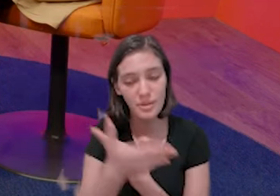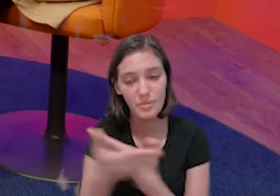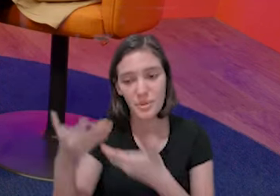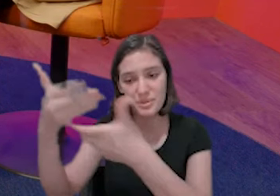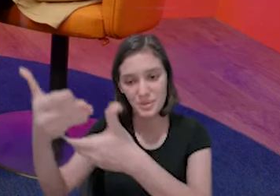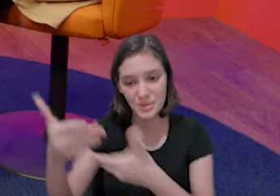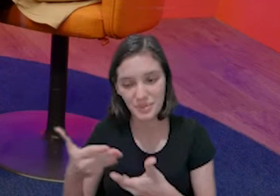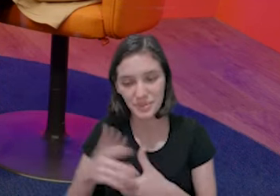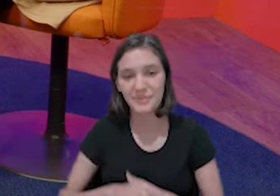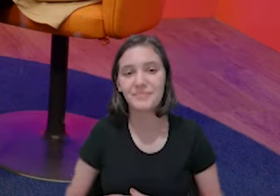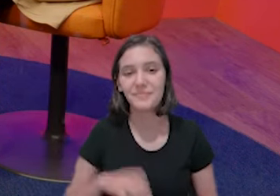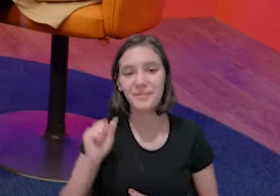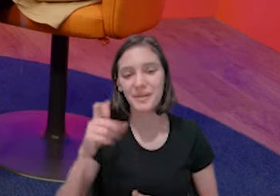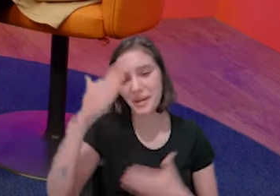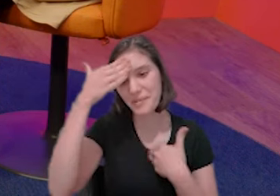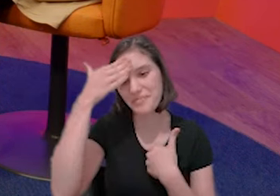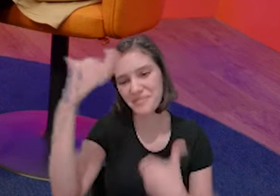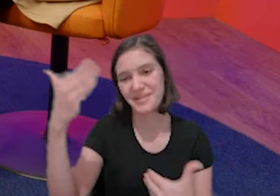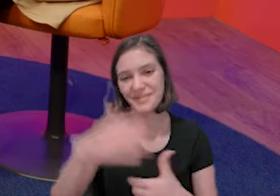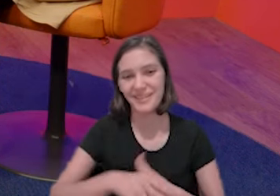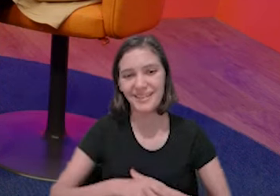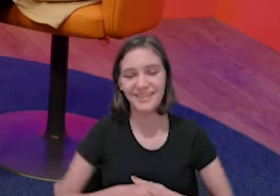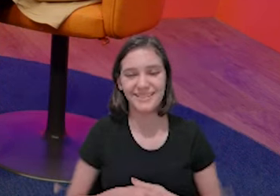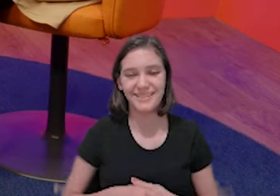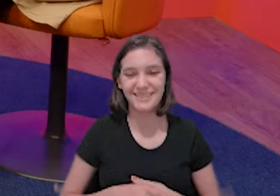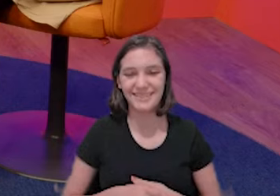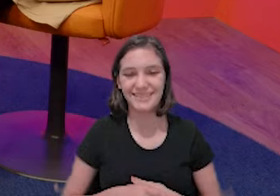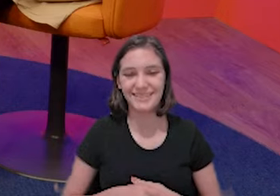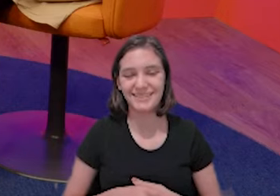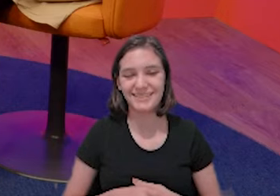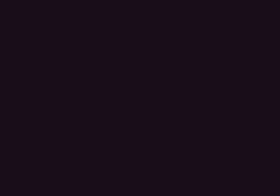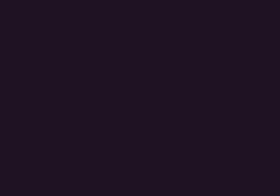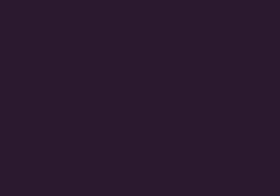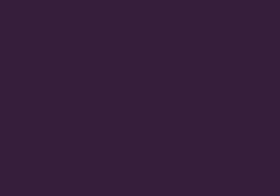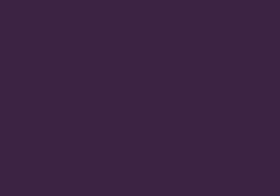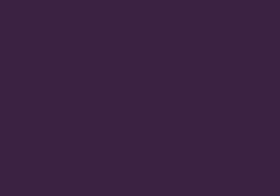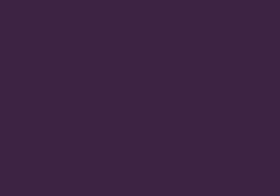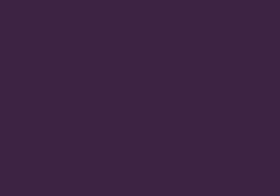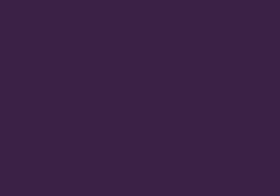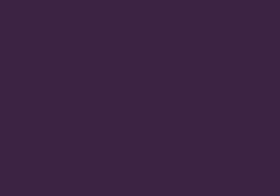lembra você e a gente faz questão de te receber lá. Muito obrigada.